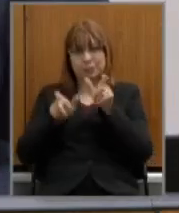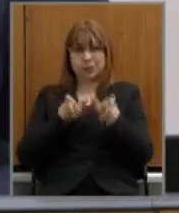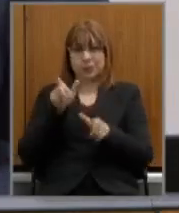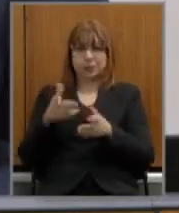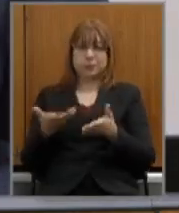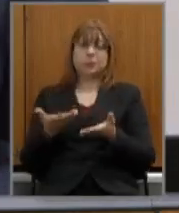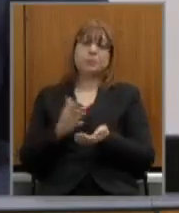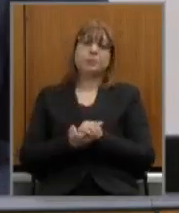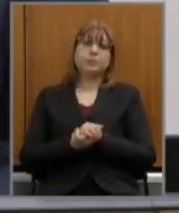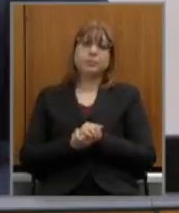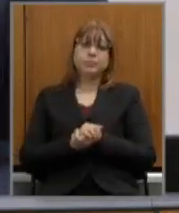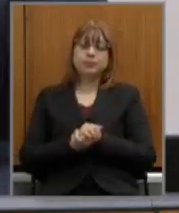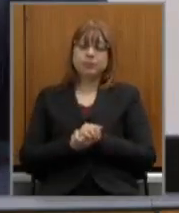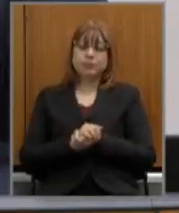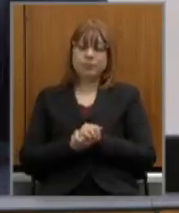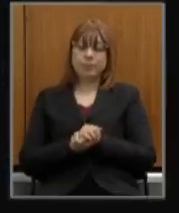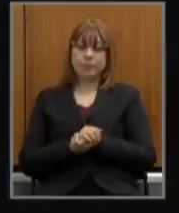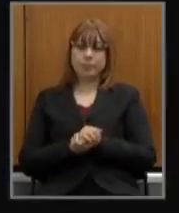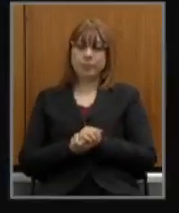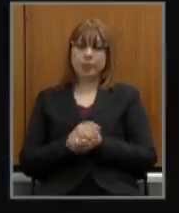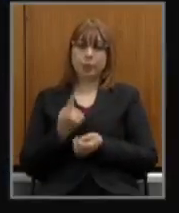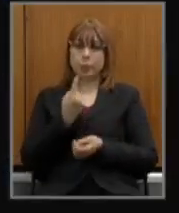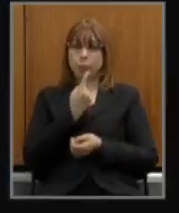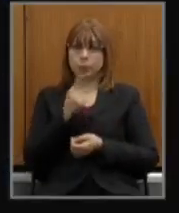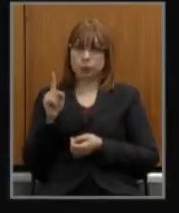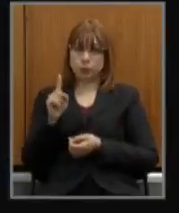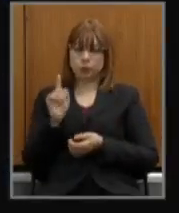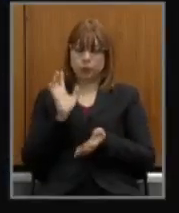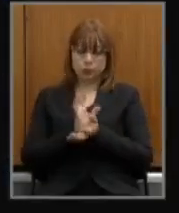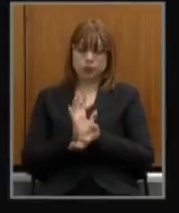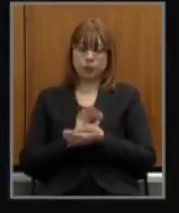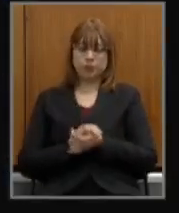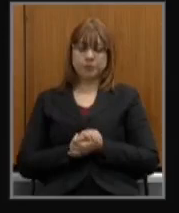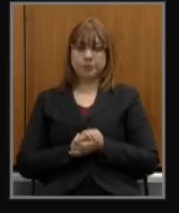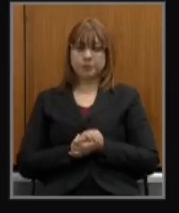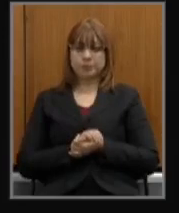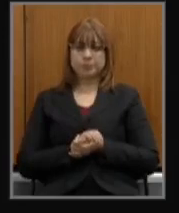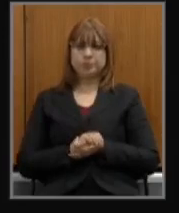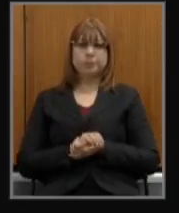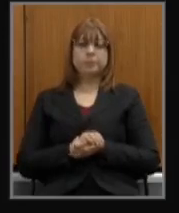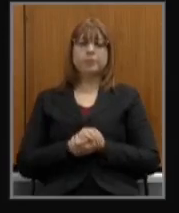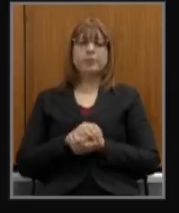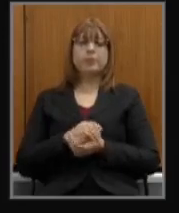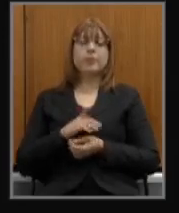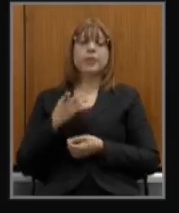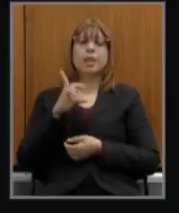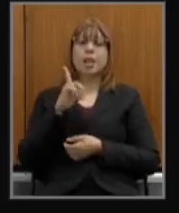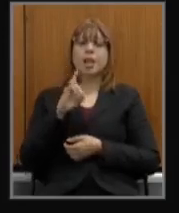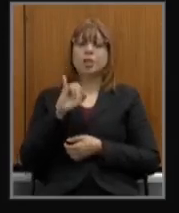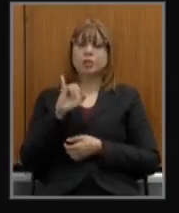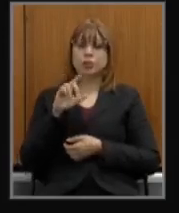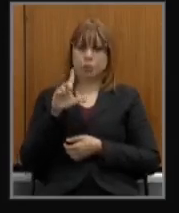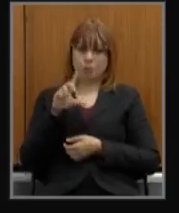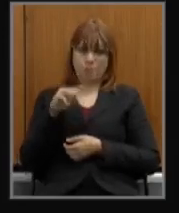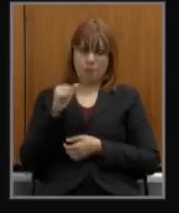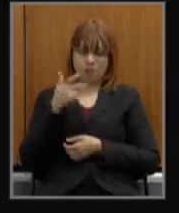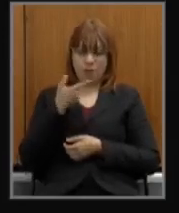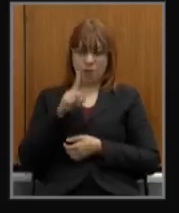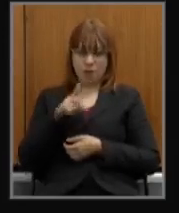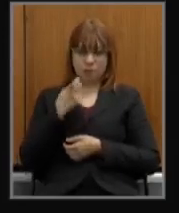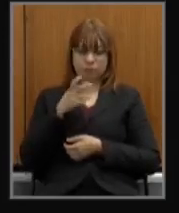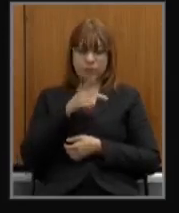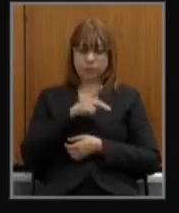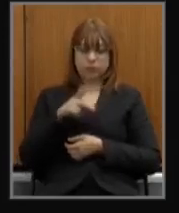essas empresas e a última situação a Dilma fez uma reforma previdenciária e ela